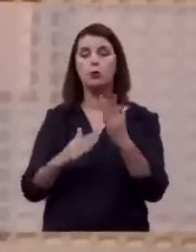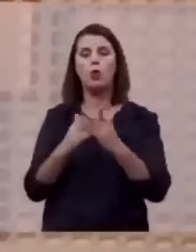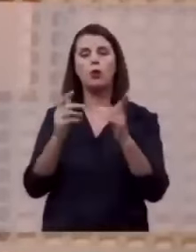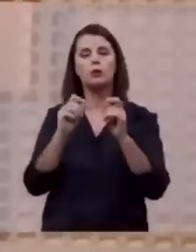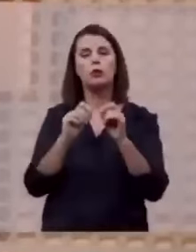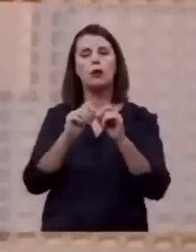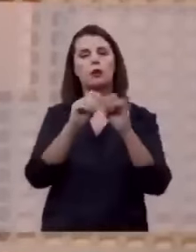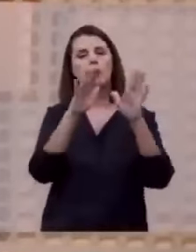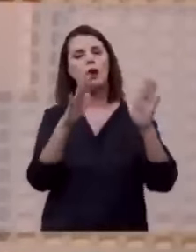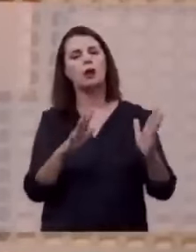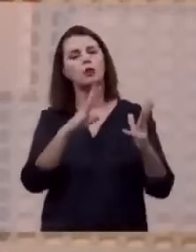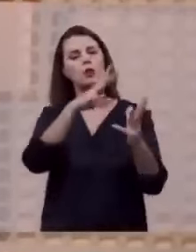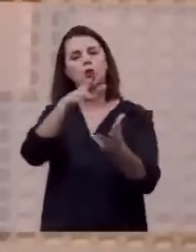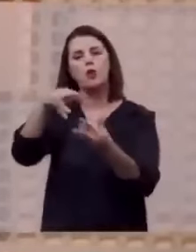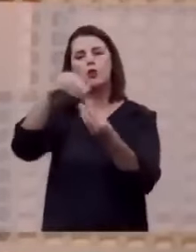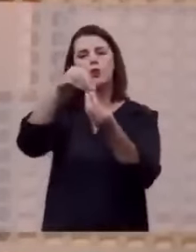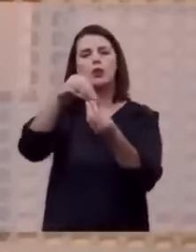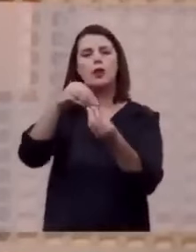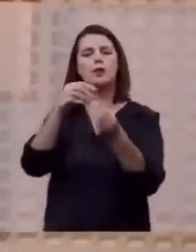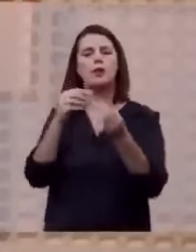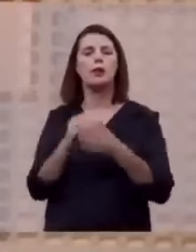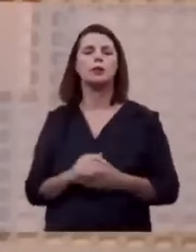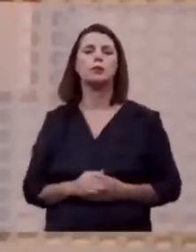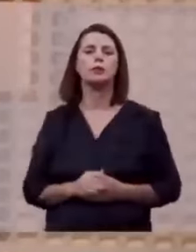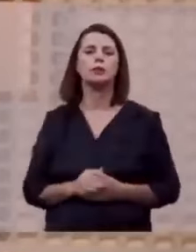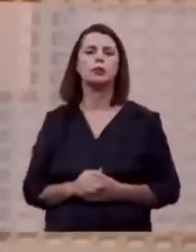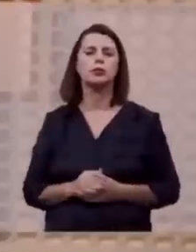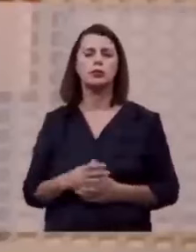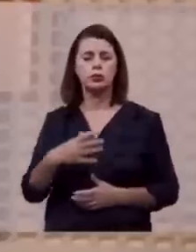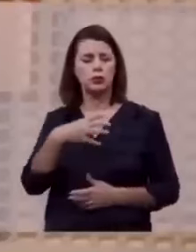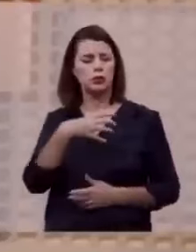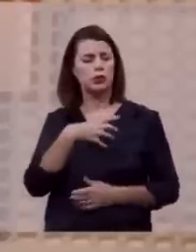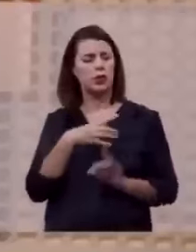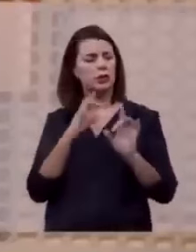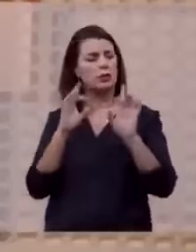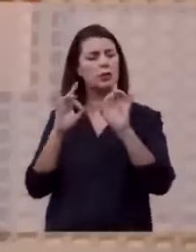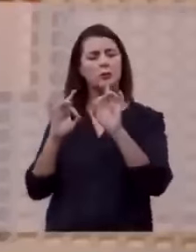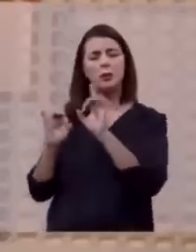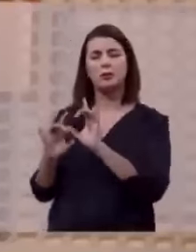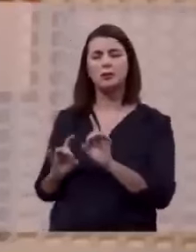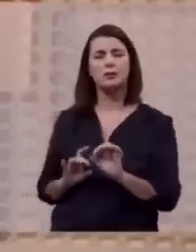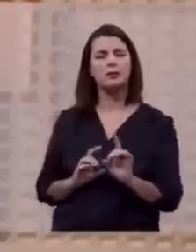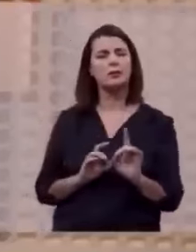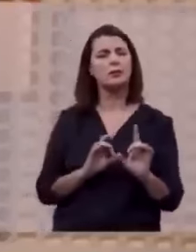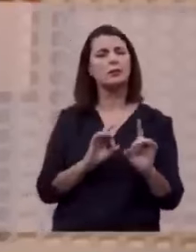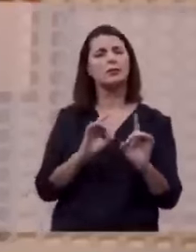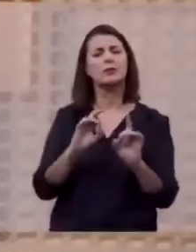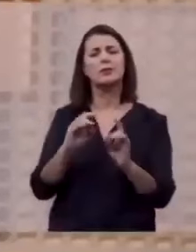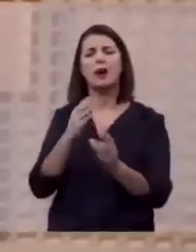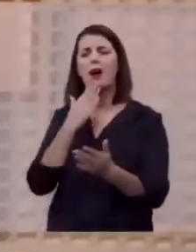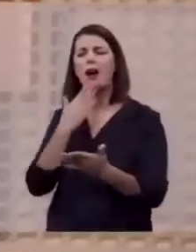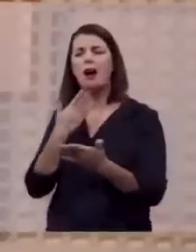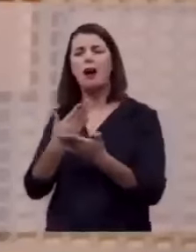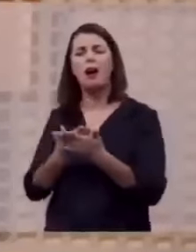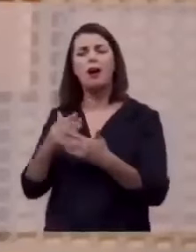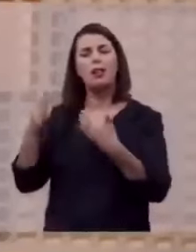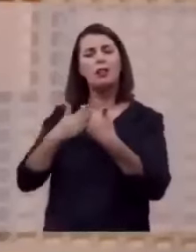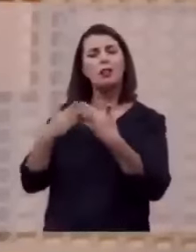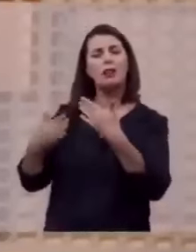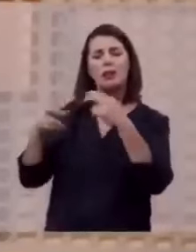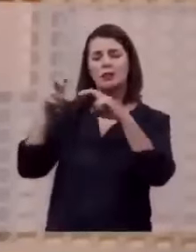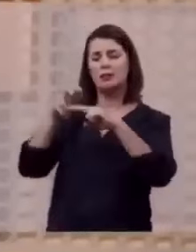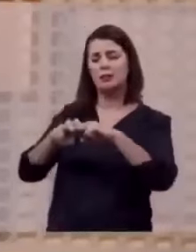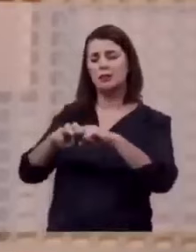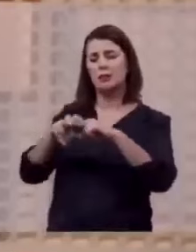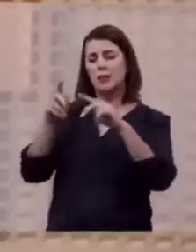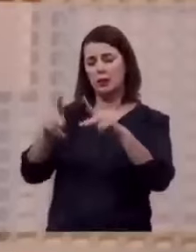criatura, todo universo, de forma apoteótica, de forma extasiante, está diante daquele que está no